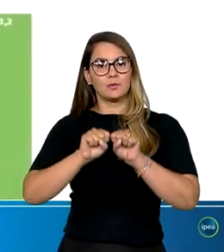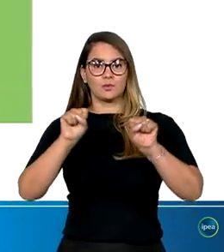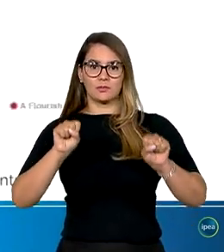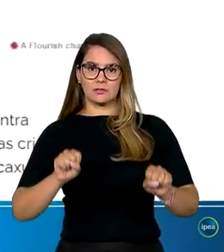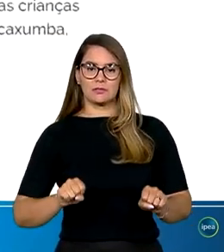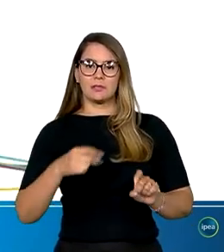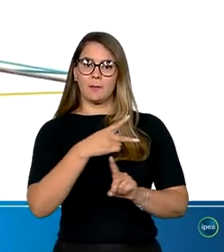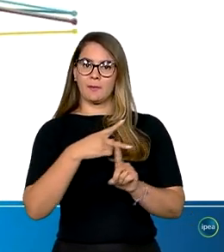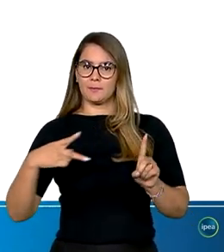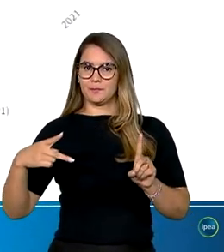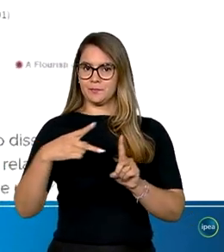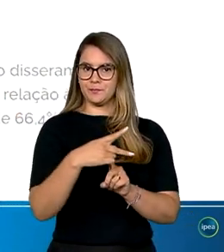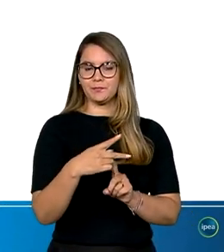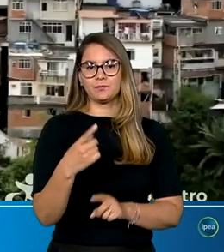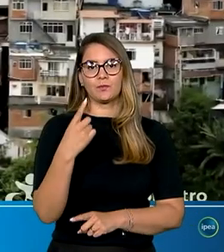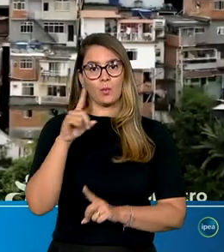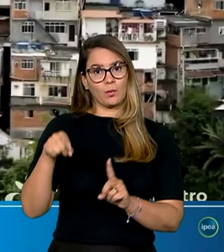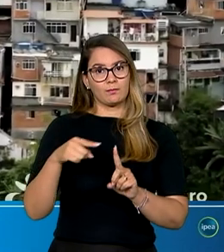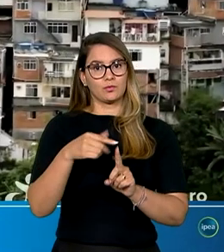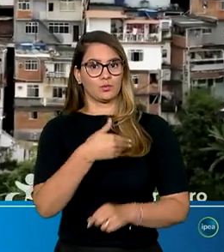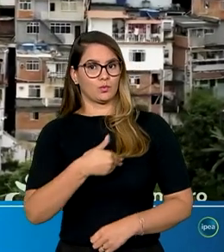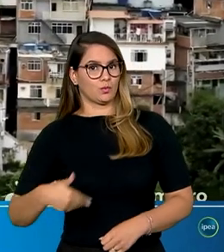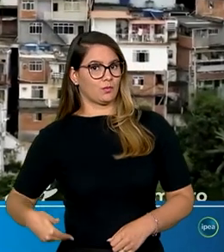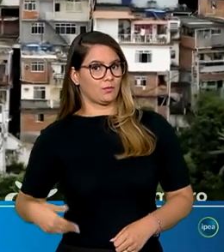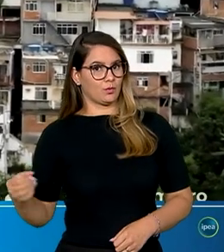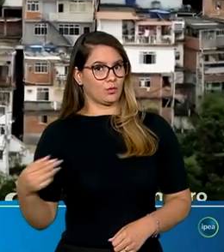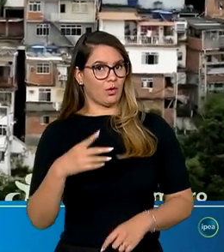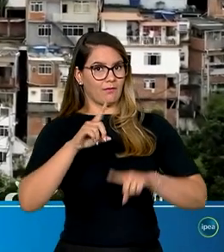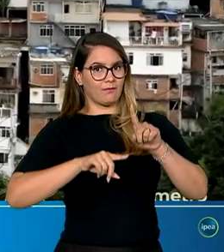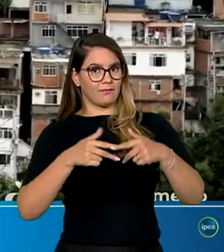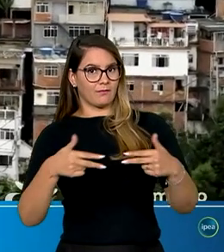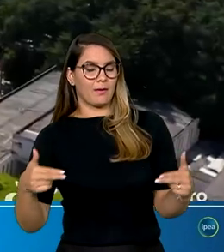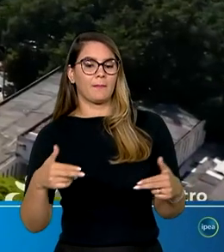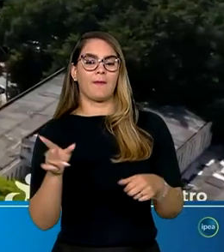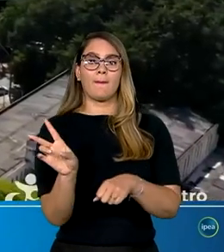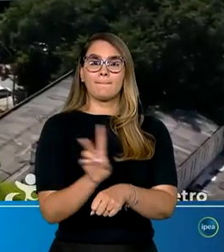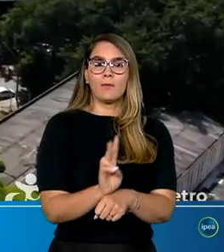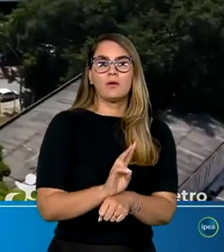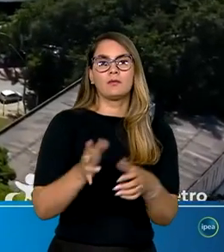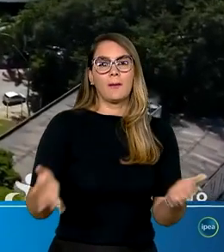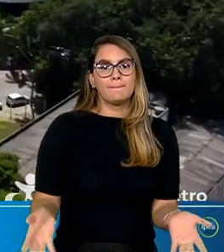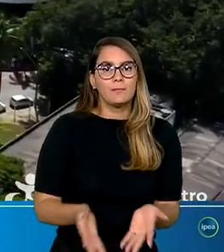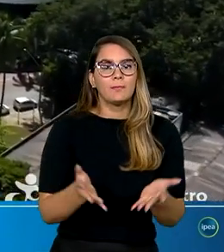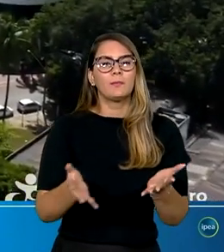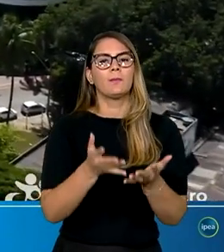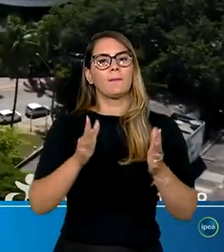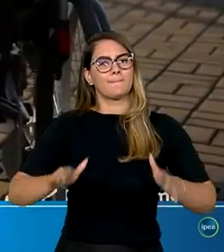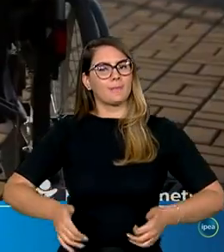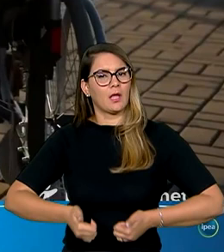previdenciário. A intenção do governo com a nova ferramenta é monitorar e promover o